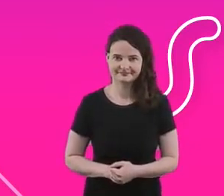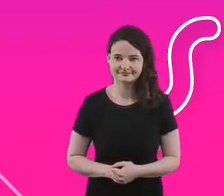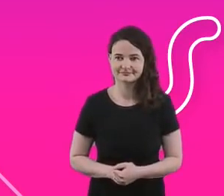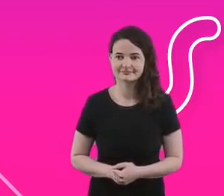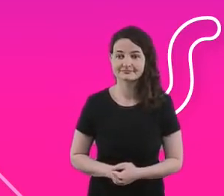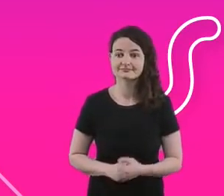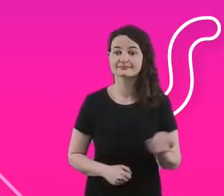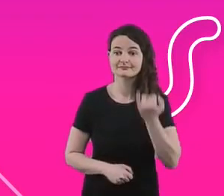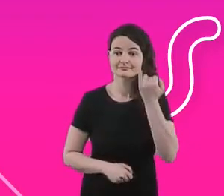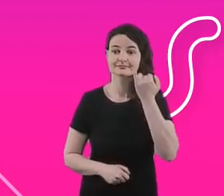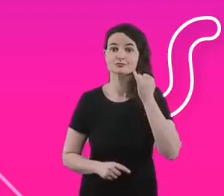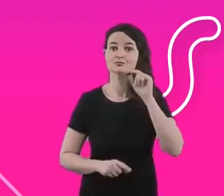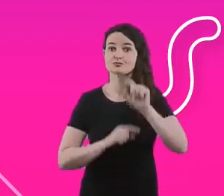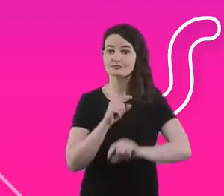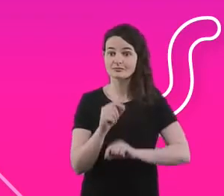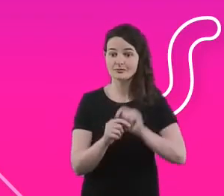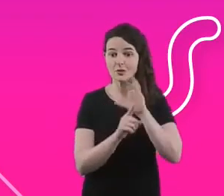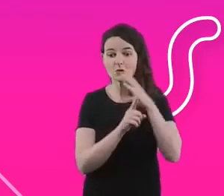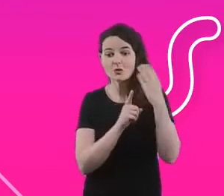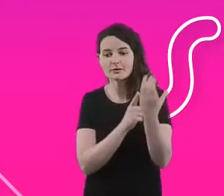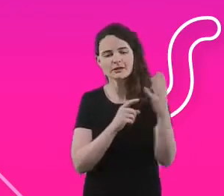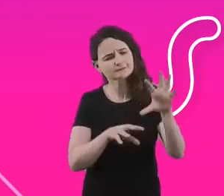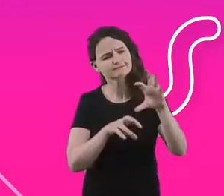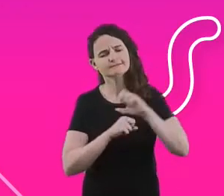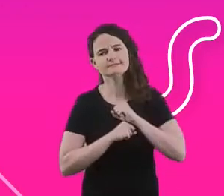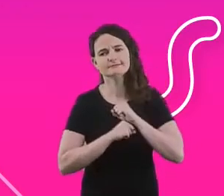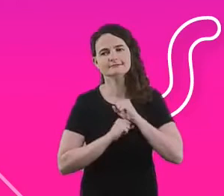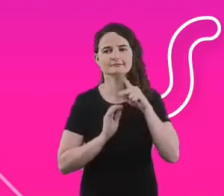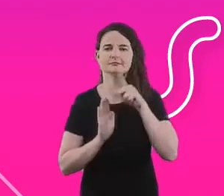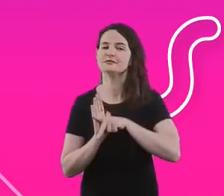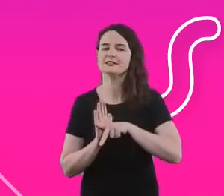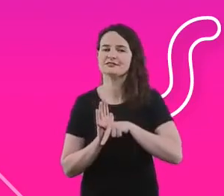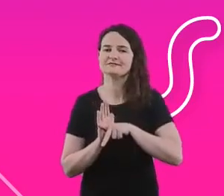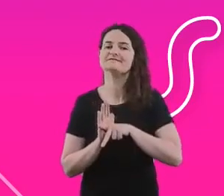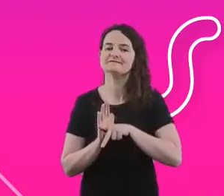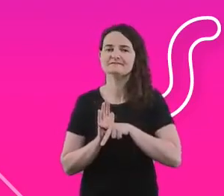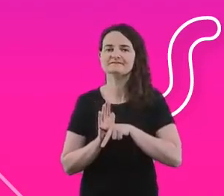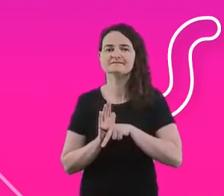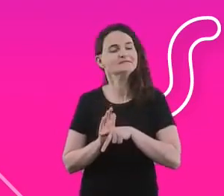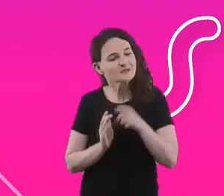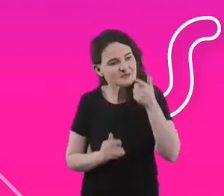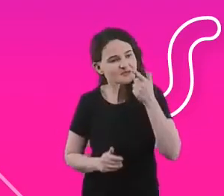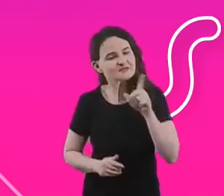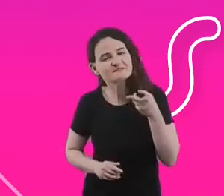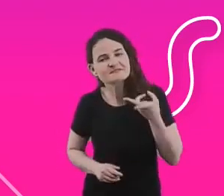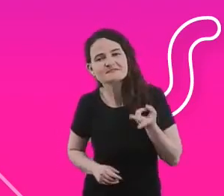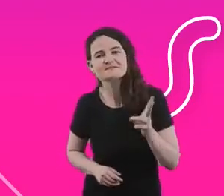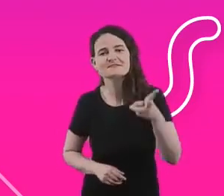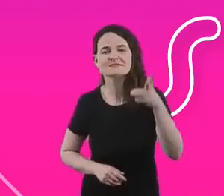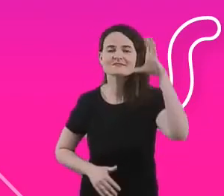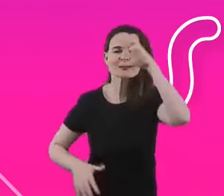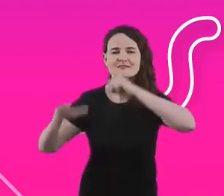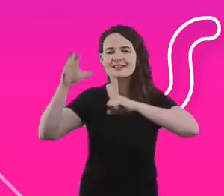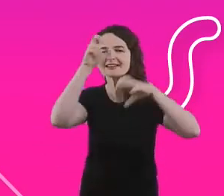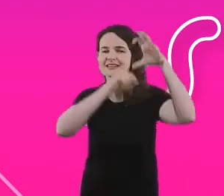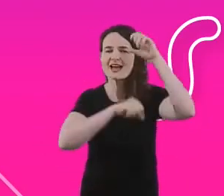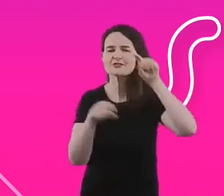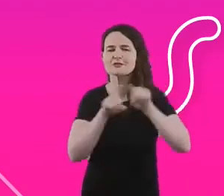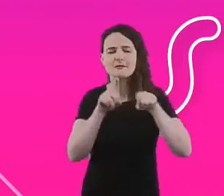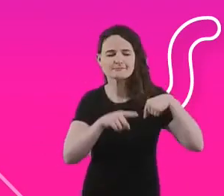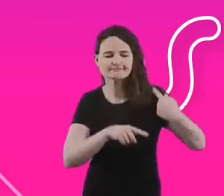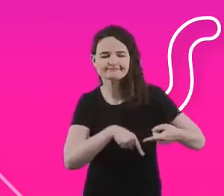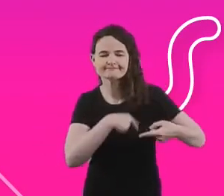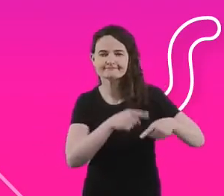se aproprie desse projeto, porque, senão, a gente não tem como garantir a continuidade, o aprendizado e a retroalimentação desse sistema